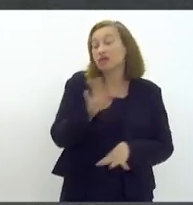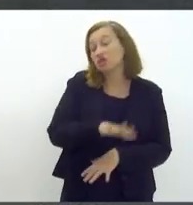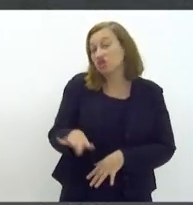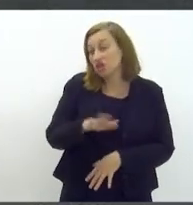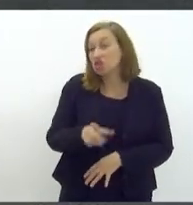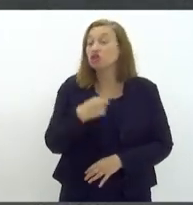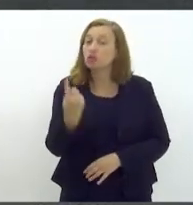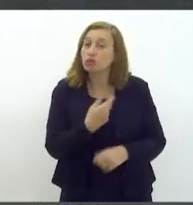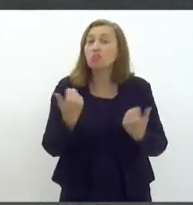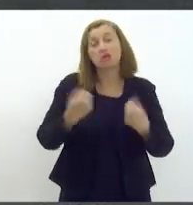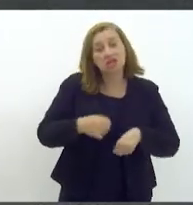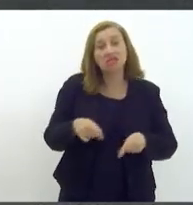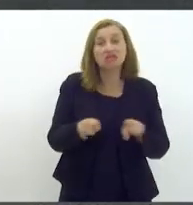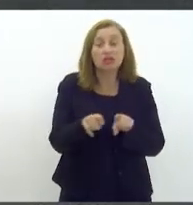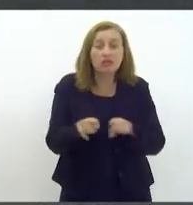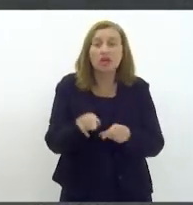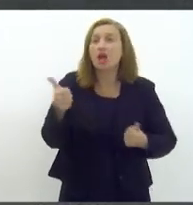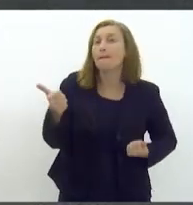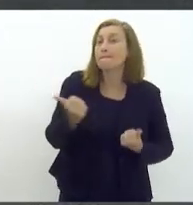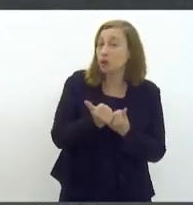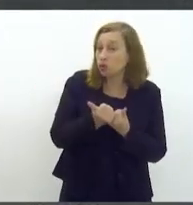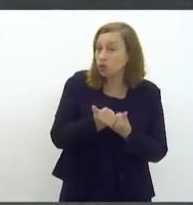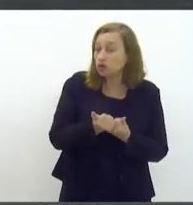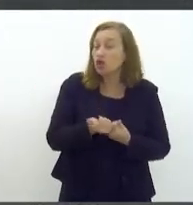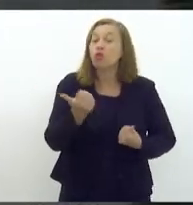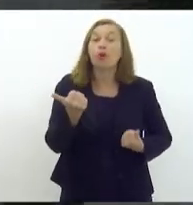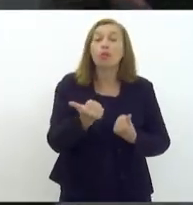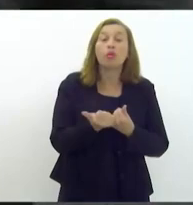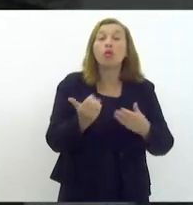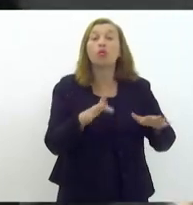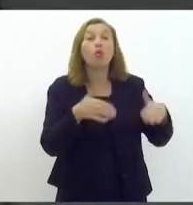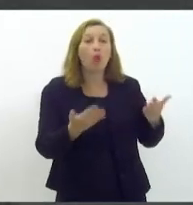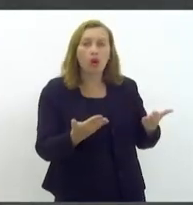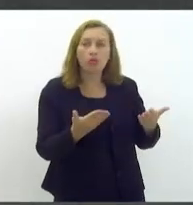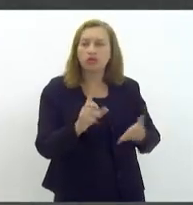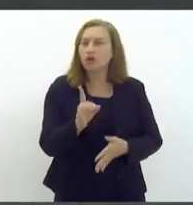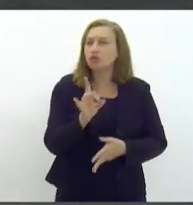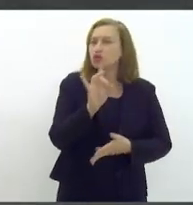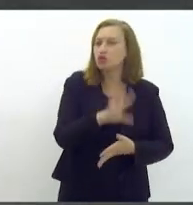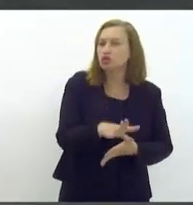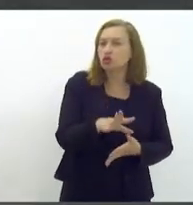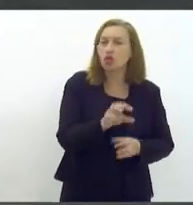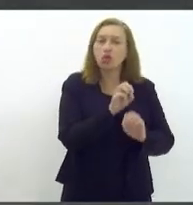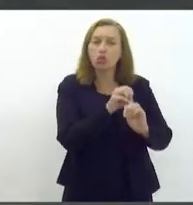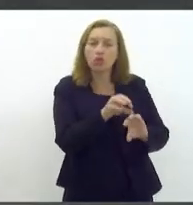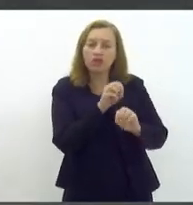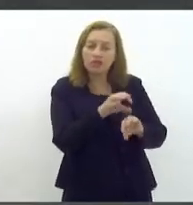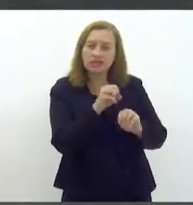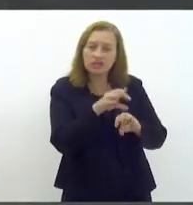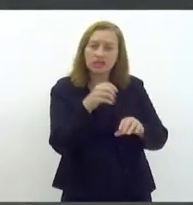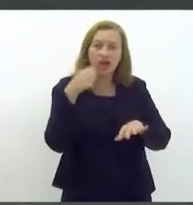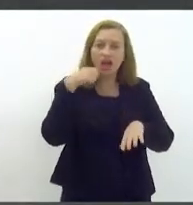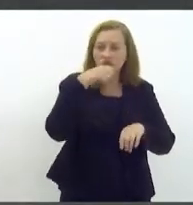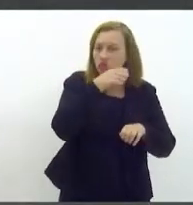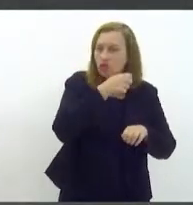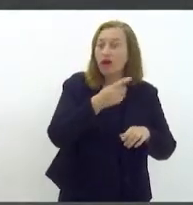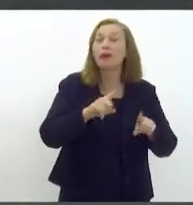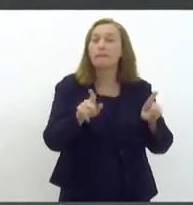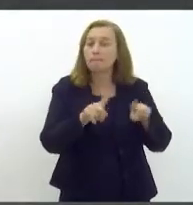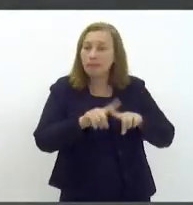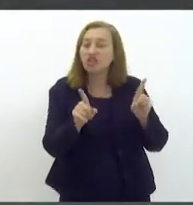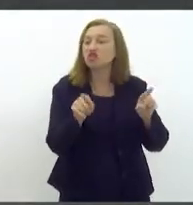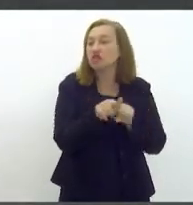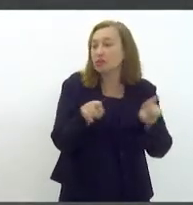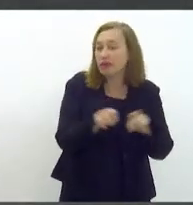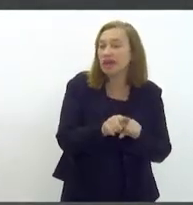crianças precisam também de apoio. E o apoio passa não só pelo ensinamento, pela educação, mas também